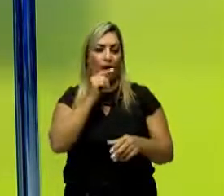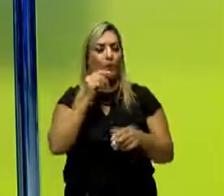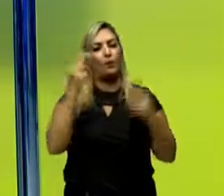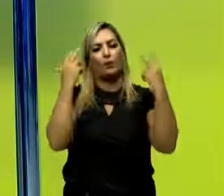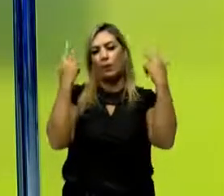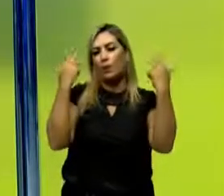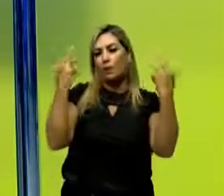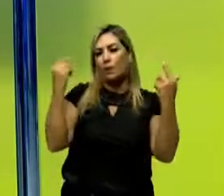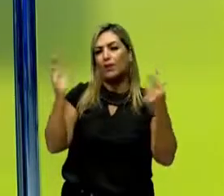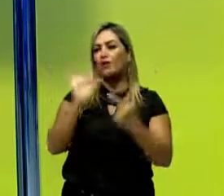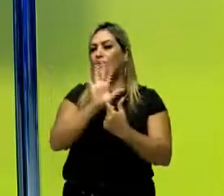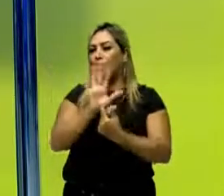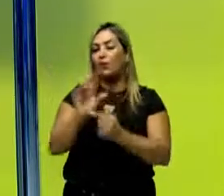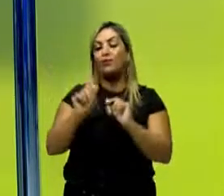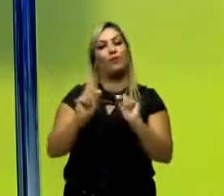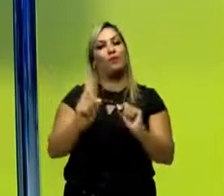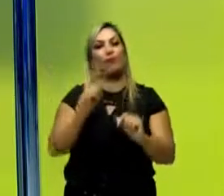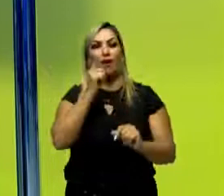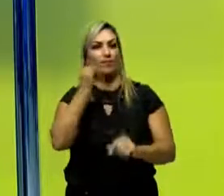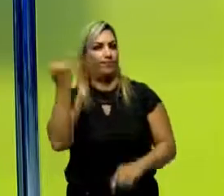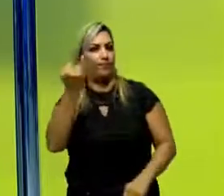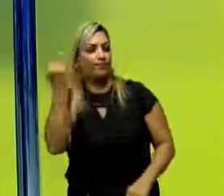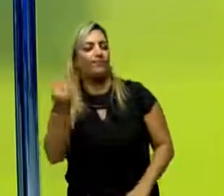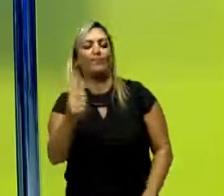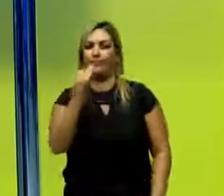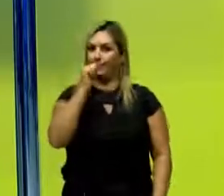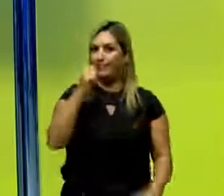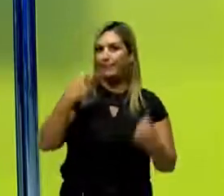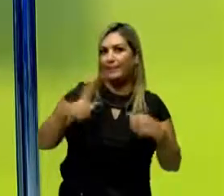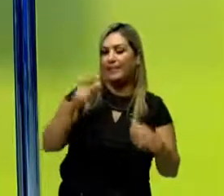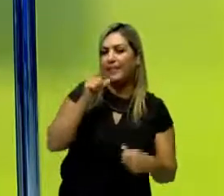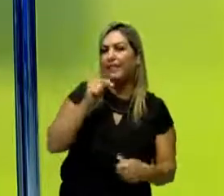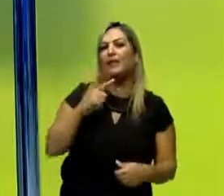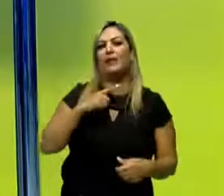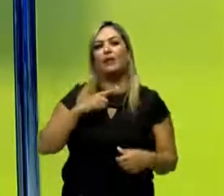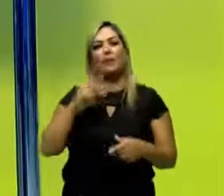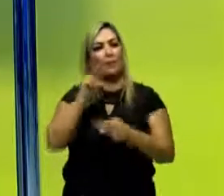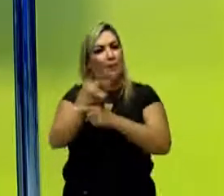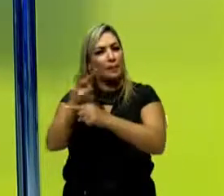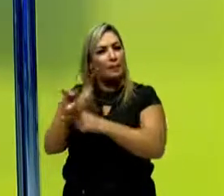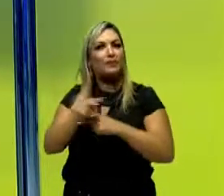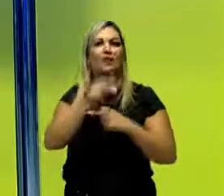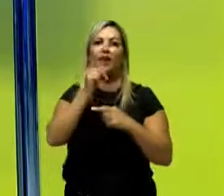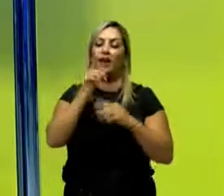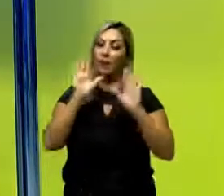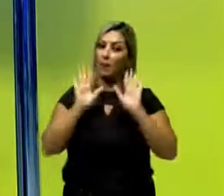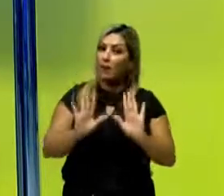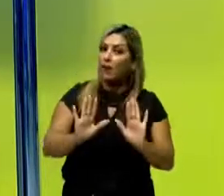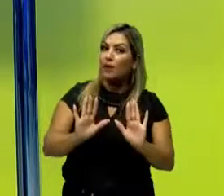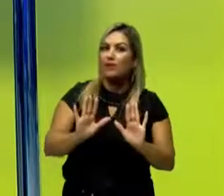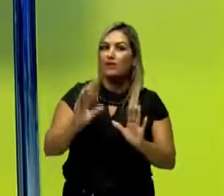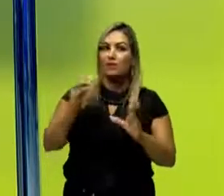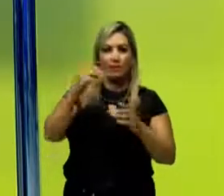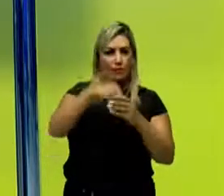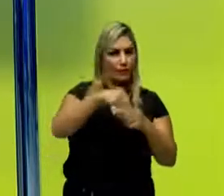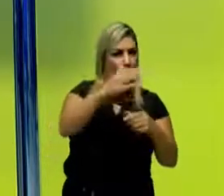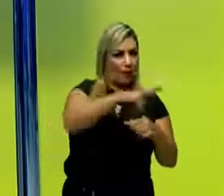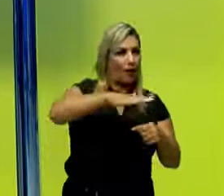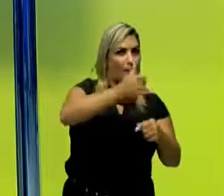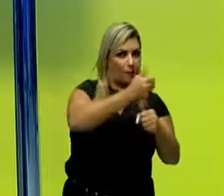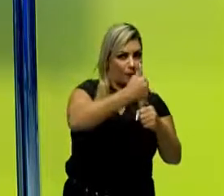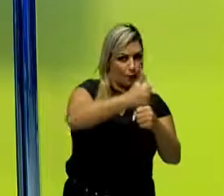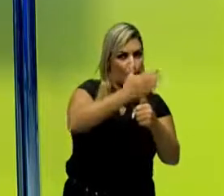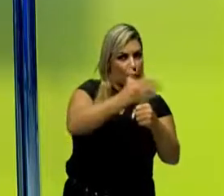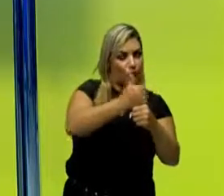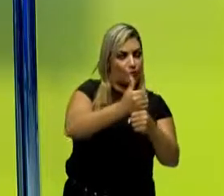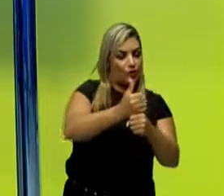ouvirmos falar que a água é importante, que nós devemos beber muita água, que nós temos que preservar a água, mas falando assim mais dentro da biologia, nos seres